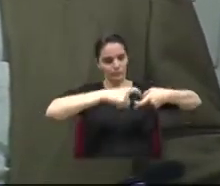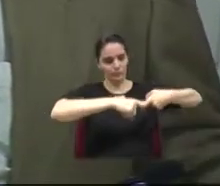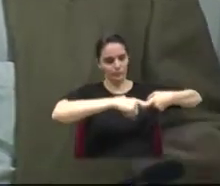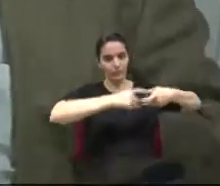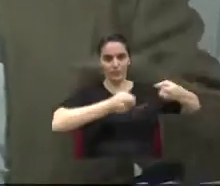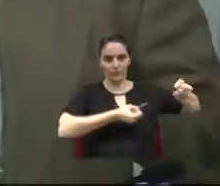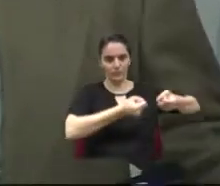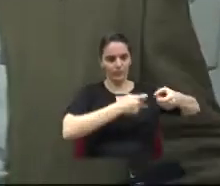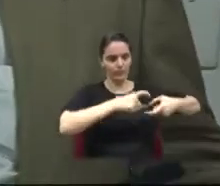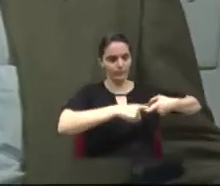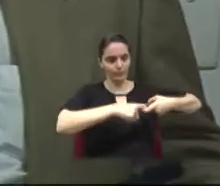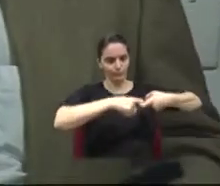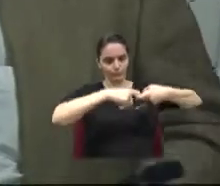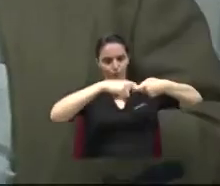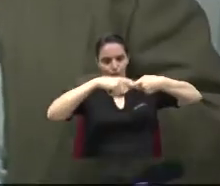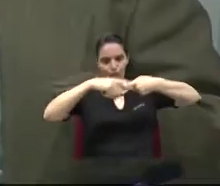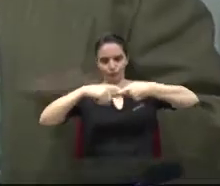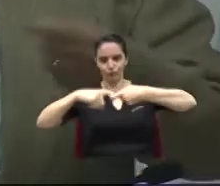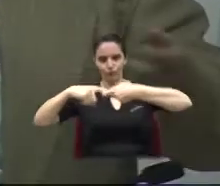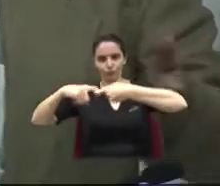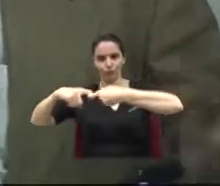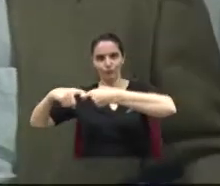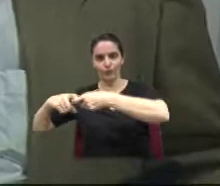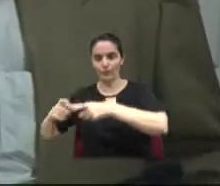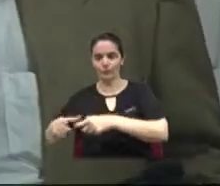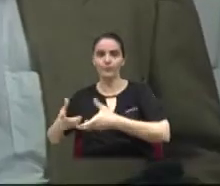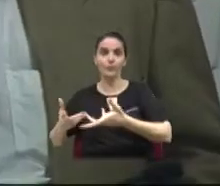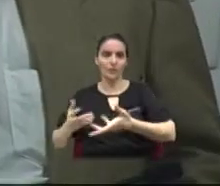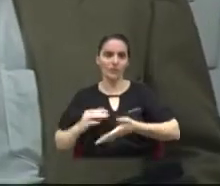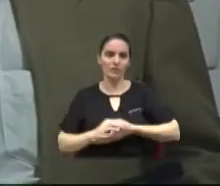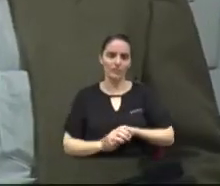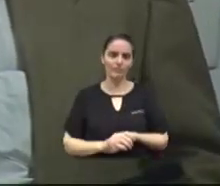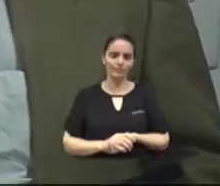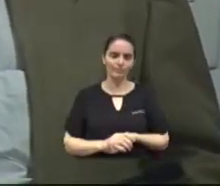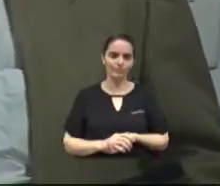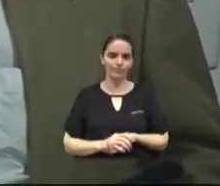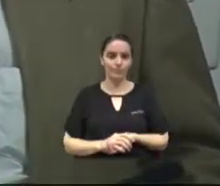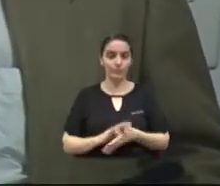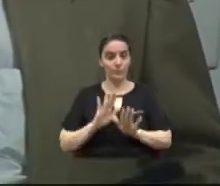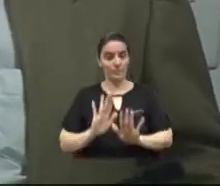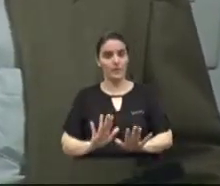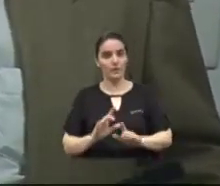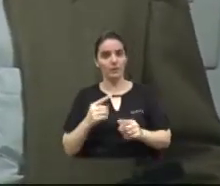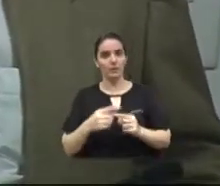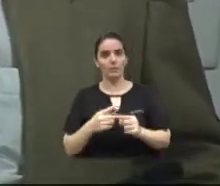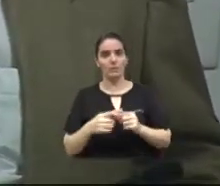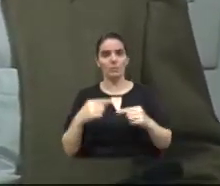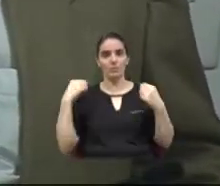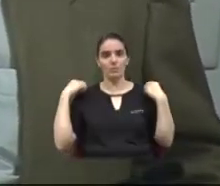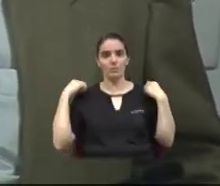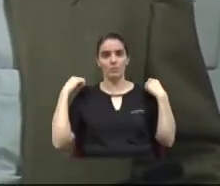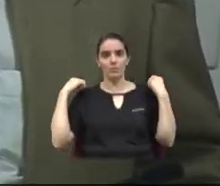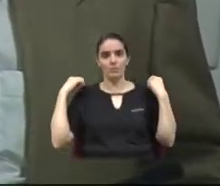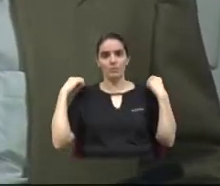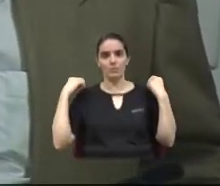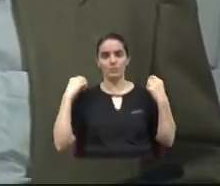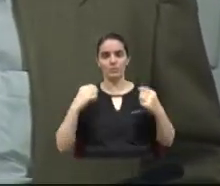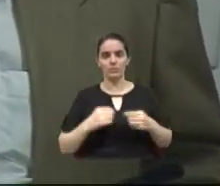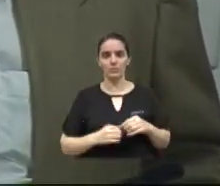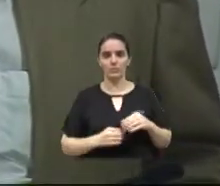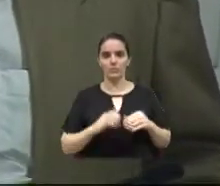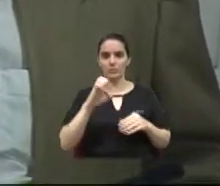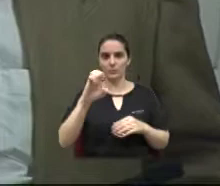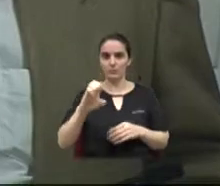sem alguém para poder remoção, porque hoje é feita de uma forma voluntária pelo Ismael Guincho,